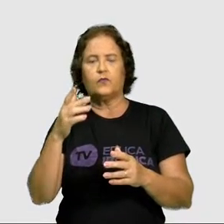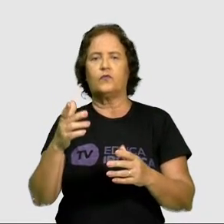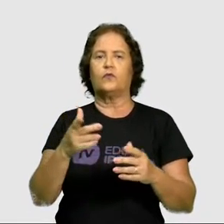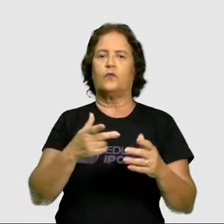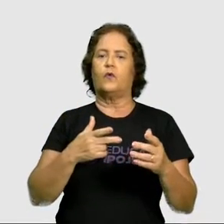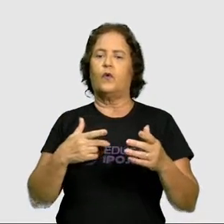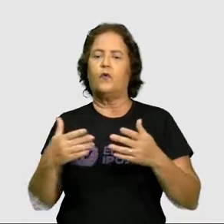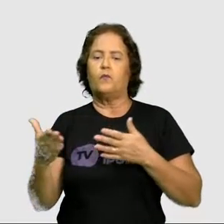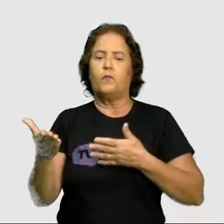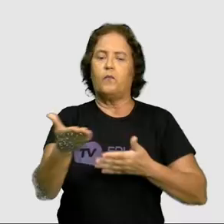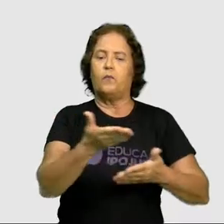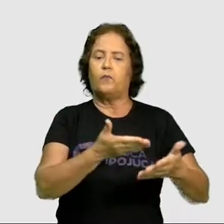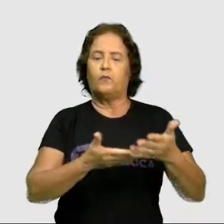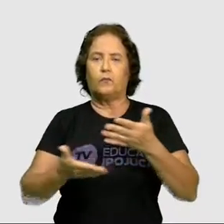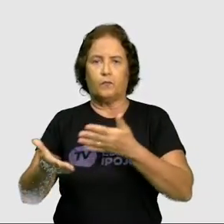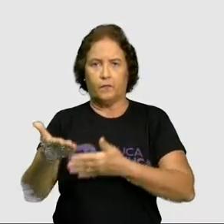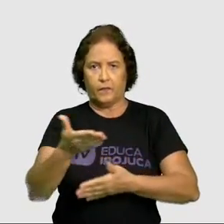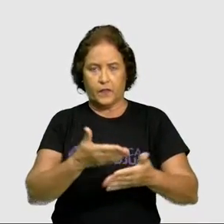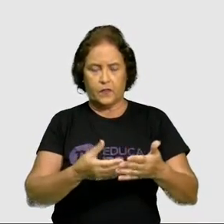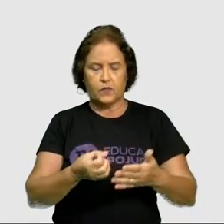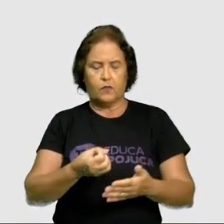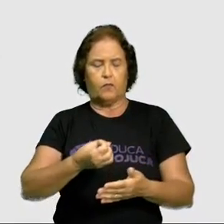para o nosso corpo e para a nossa mente.